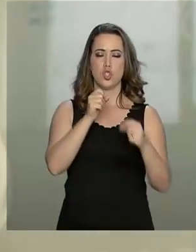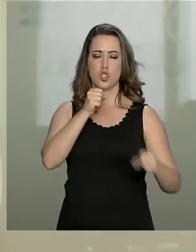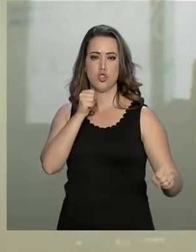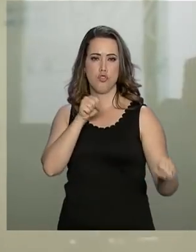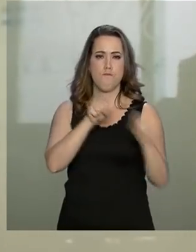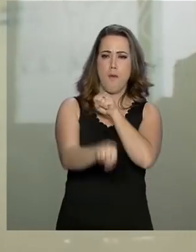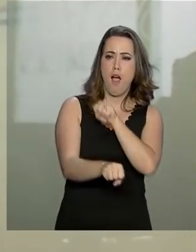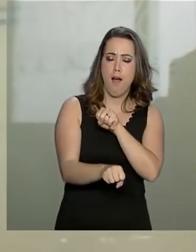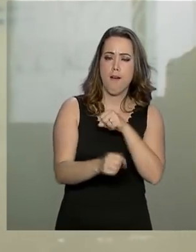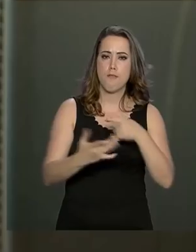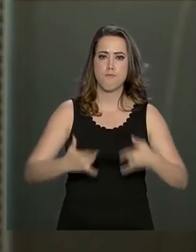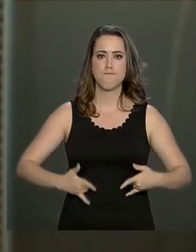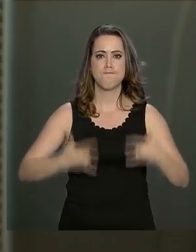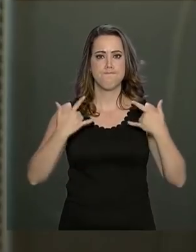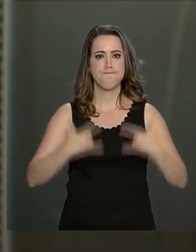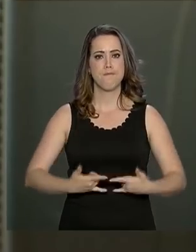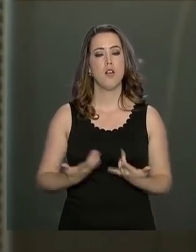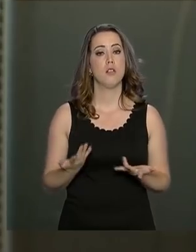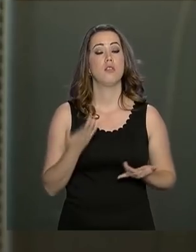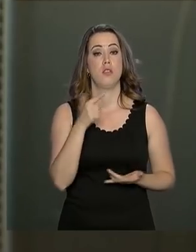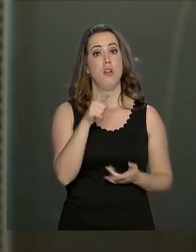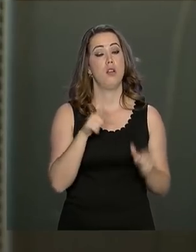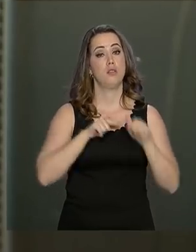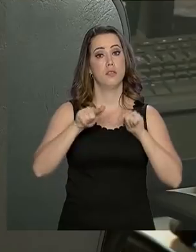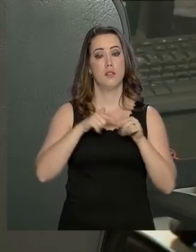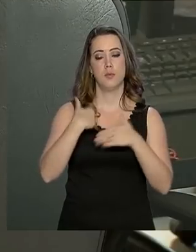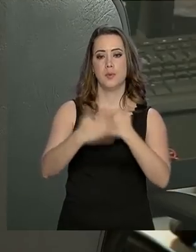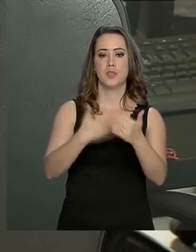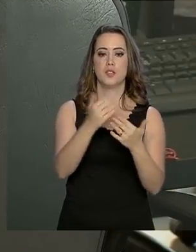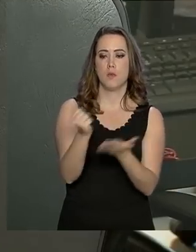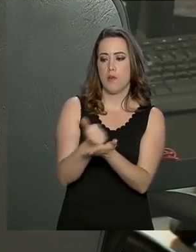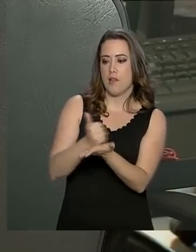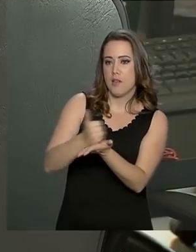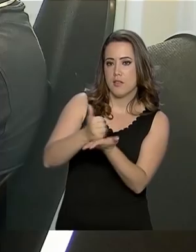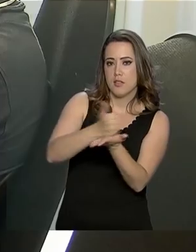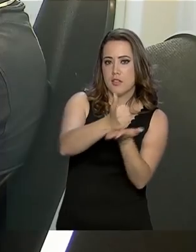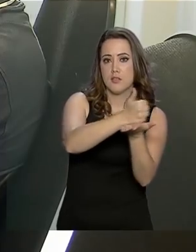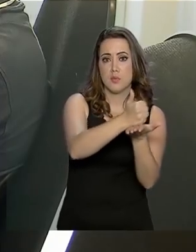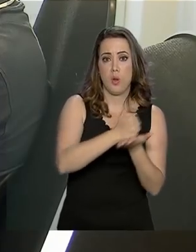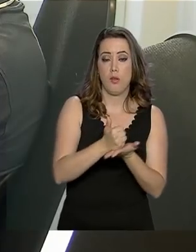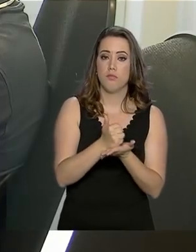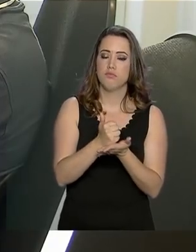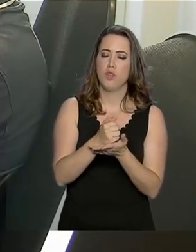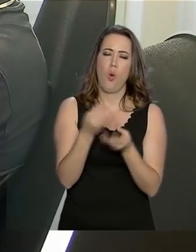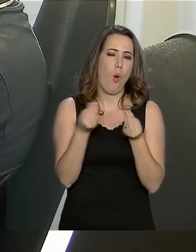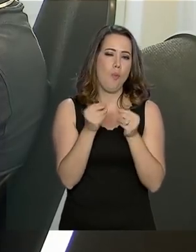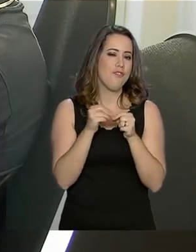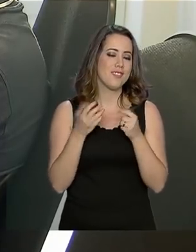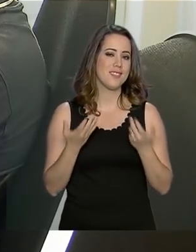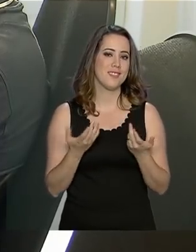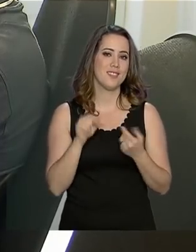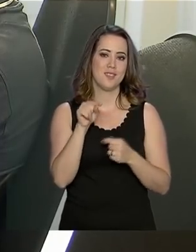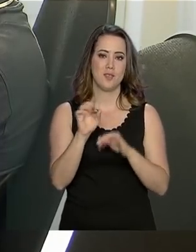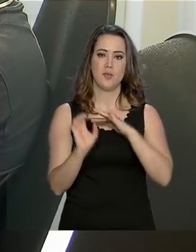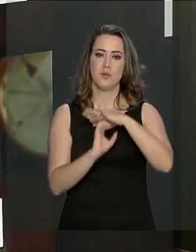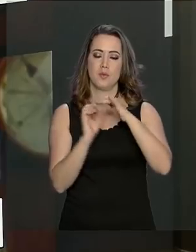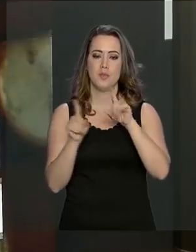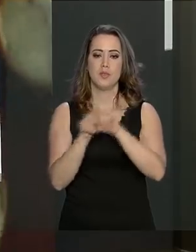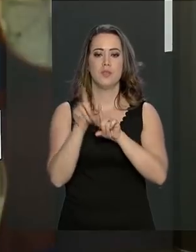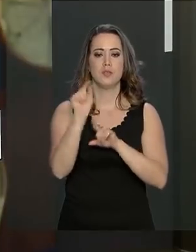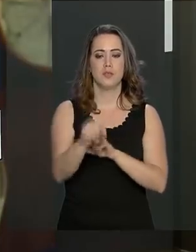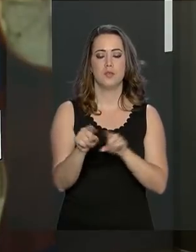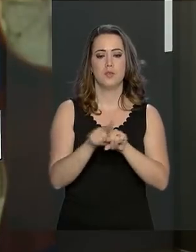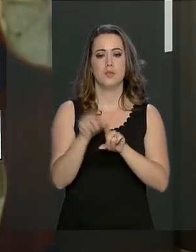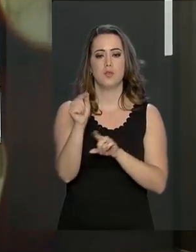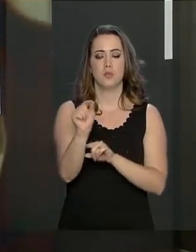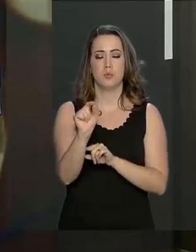Diversão para quem joga, trabalho para quem desenvolve esse tipo de produto. O projeto mais recente dessa produtora em São Paulo é